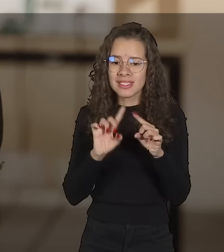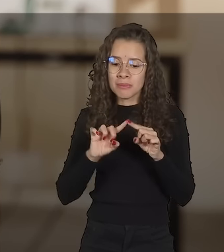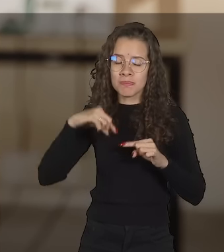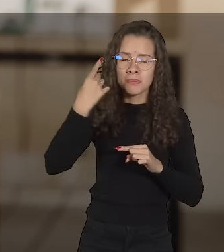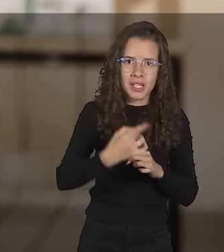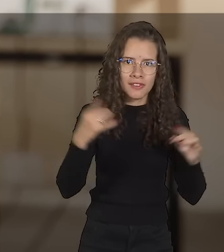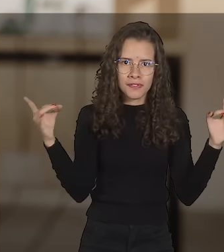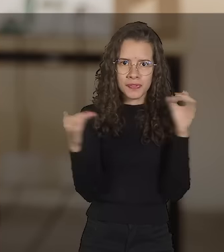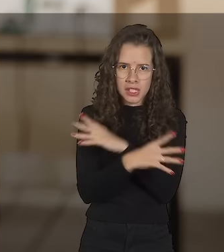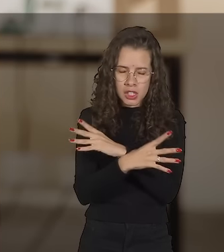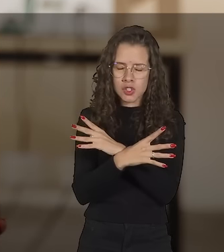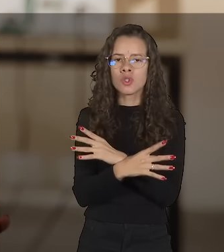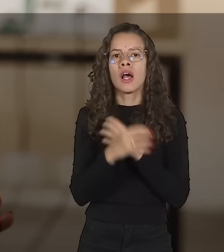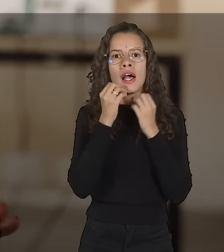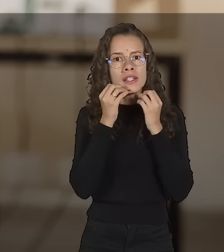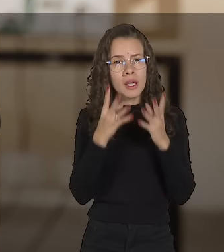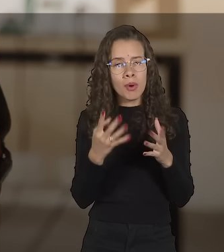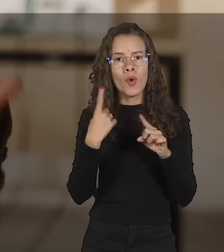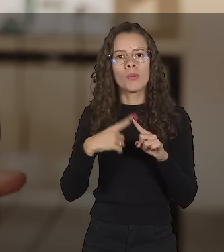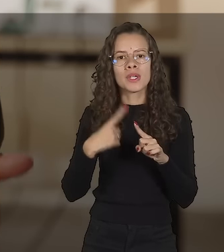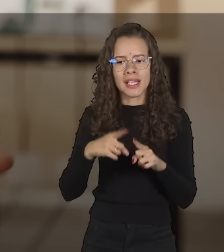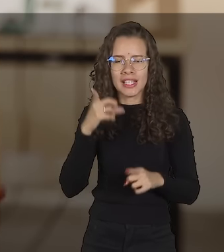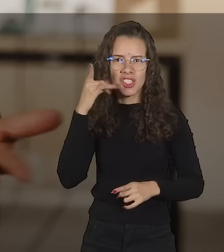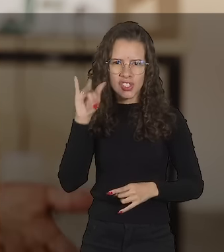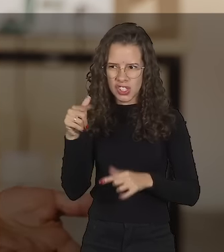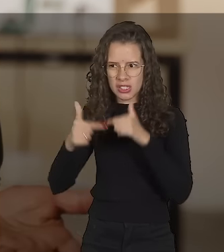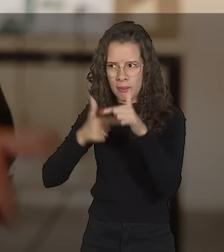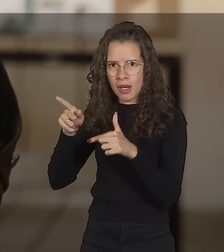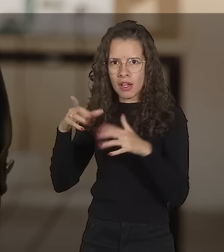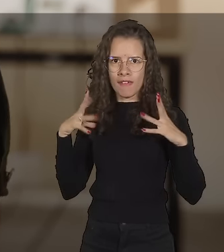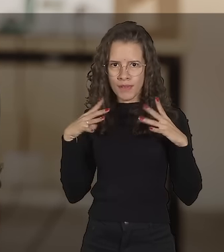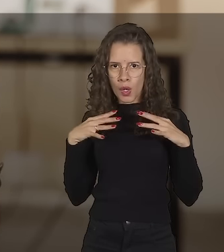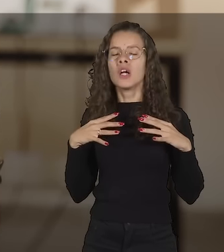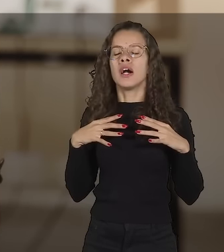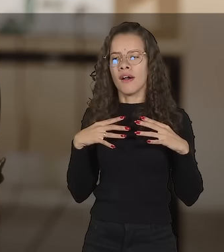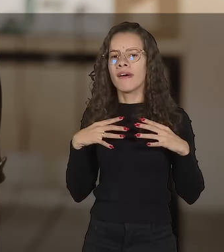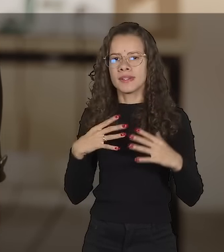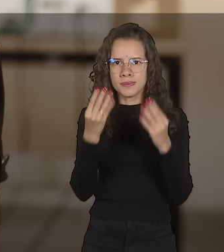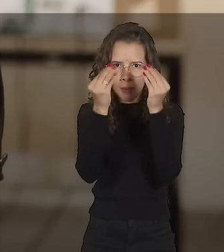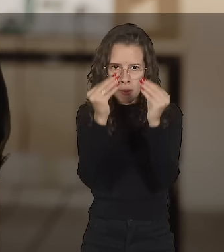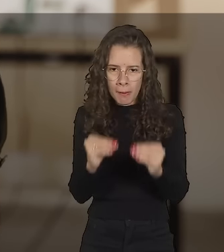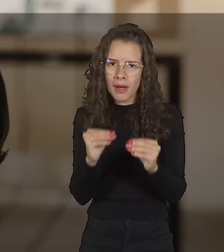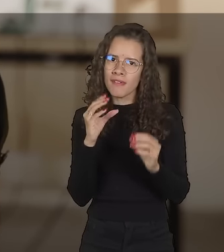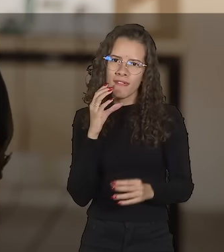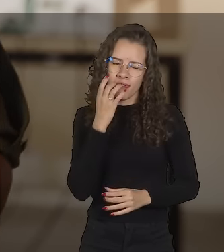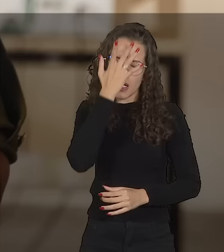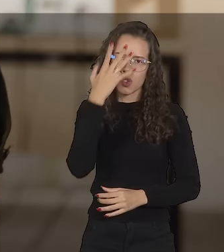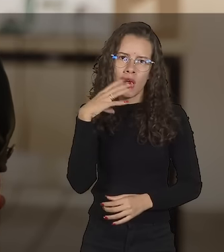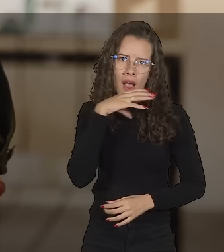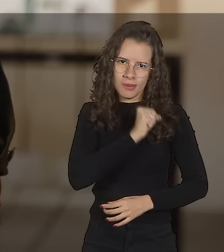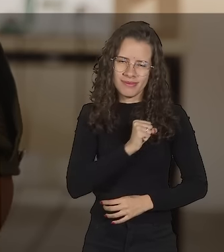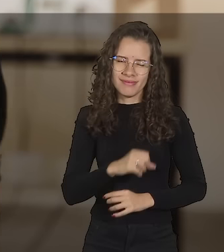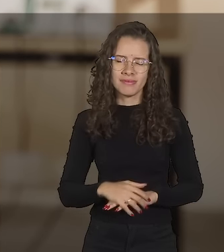agilizará a expedição automática da declaração de dias trabalhados para a Justiça Eleitoral. Caso alguém não